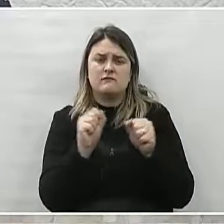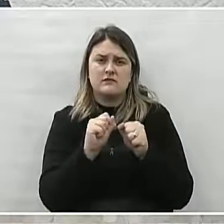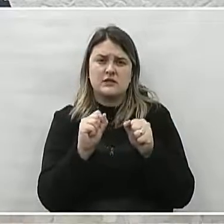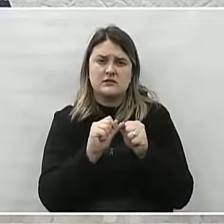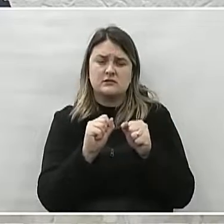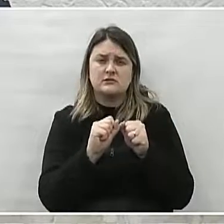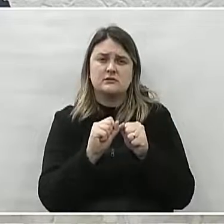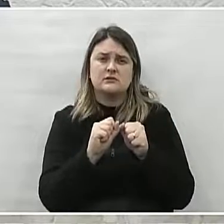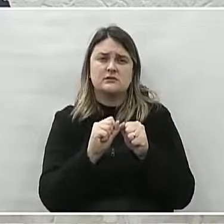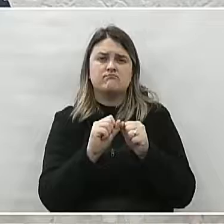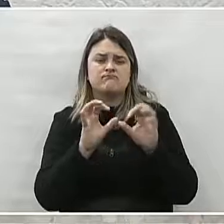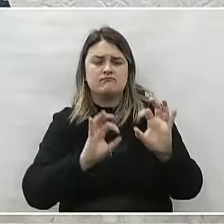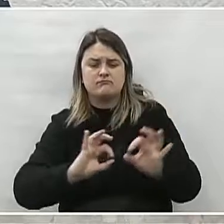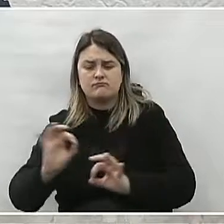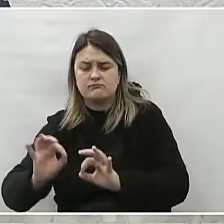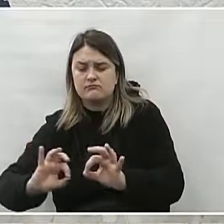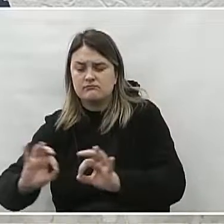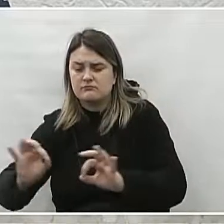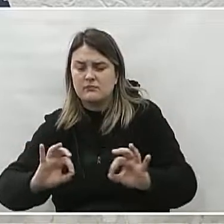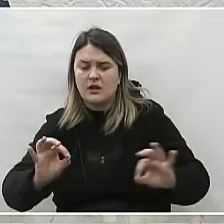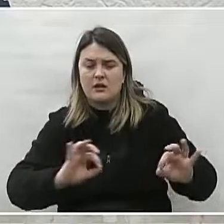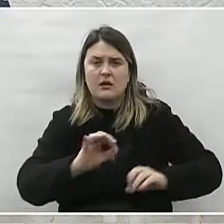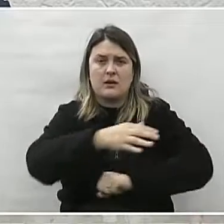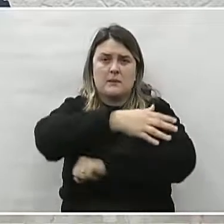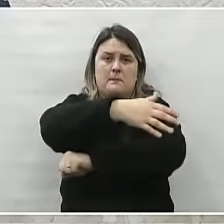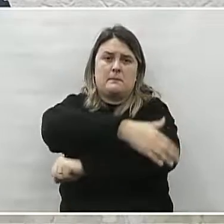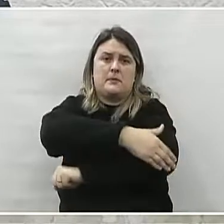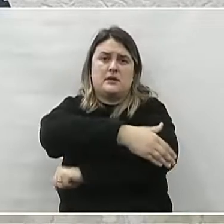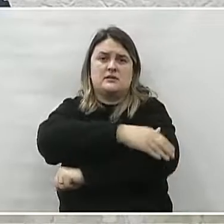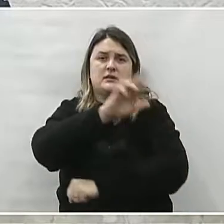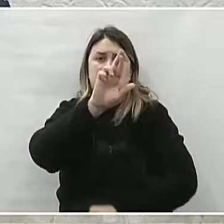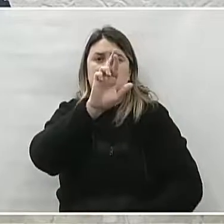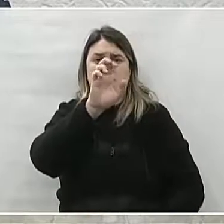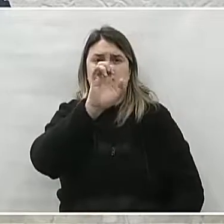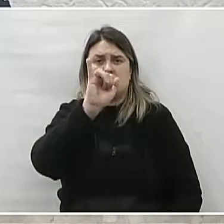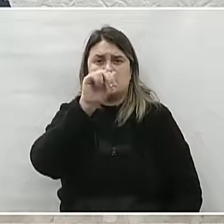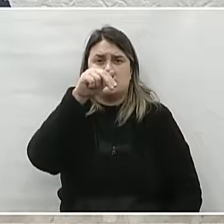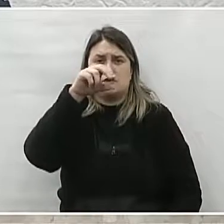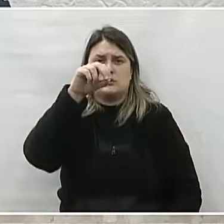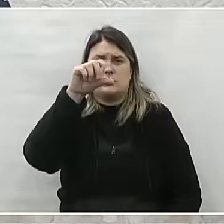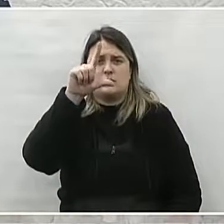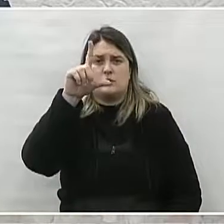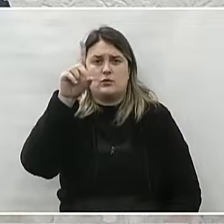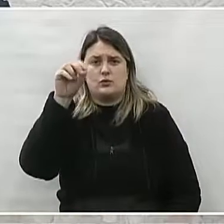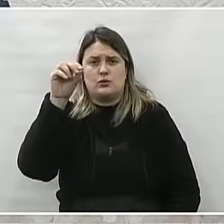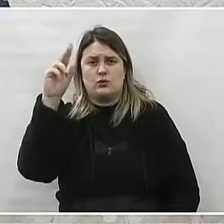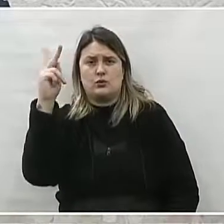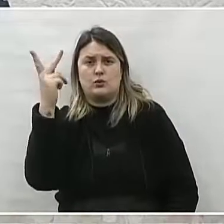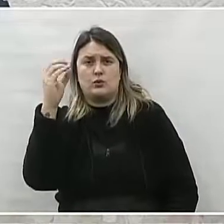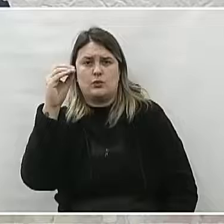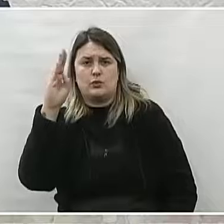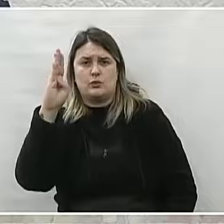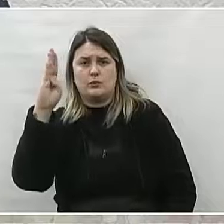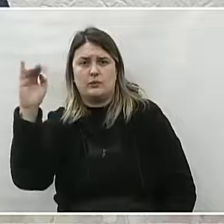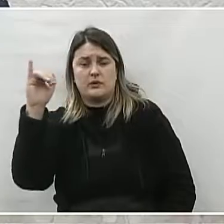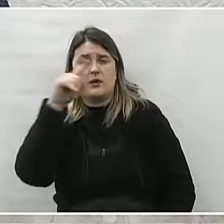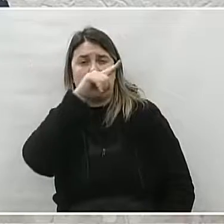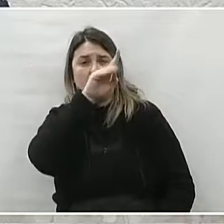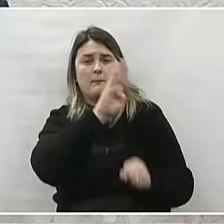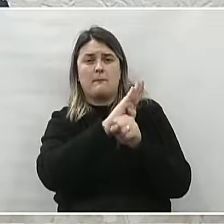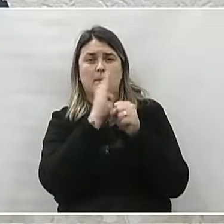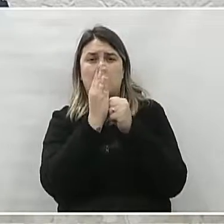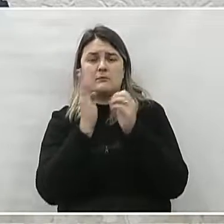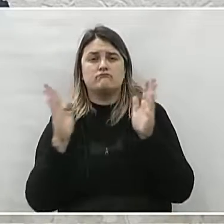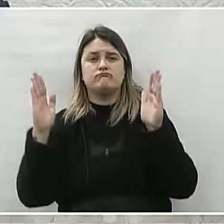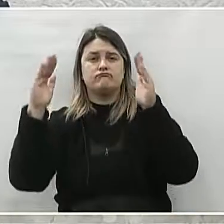revitalizar a Praça Reinoldo Ube, no bairro São Basílio Magno, nesta